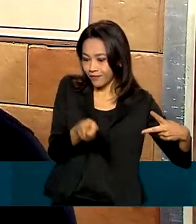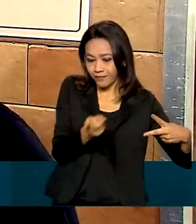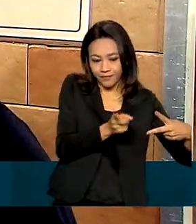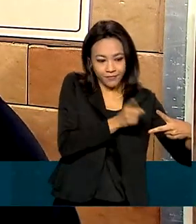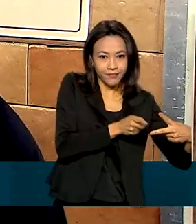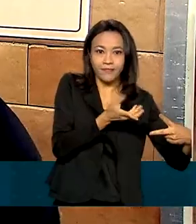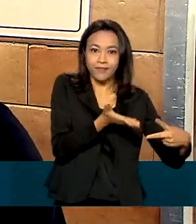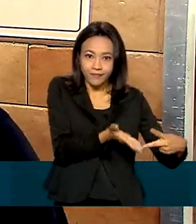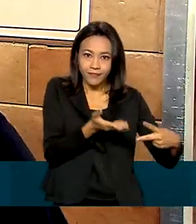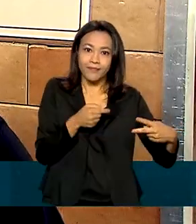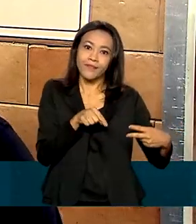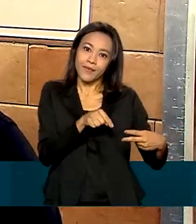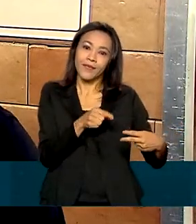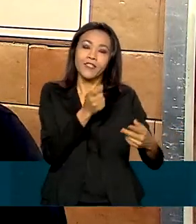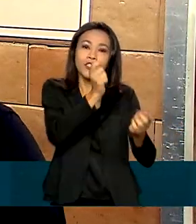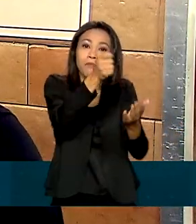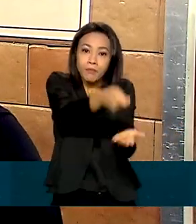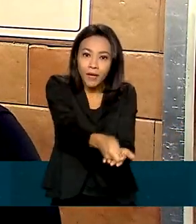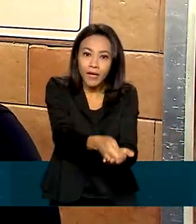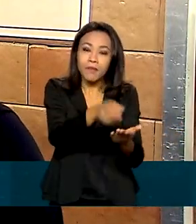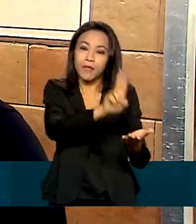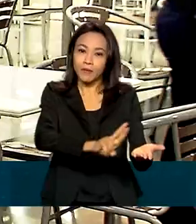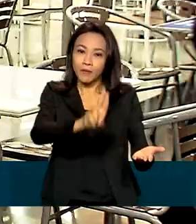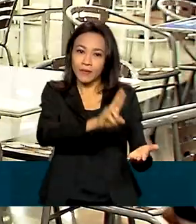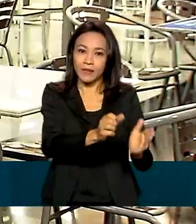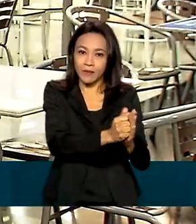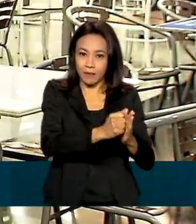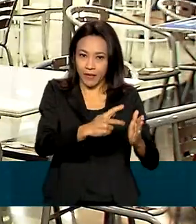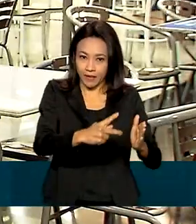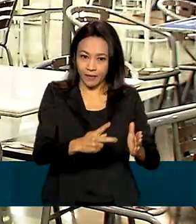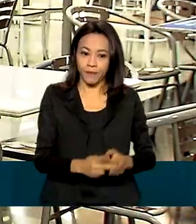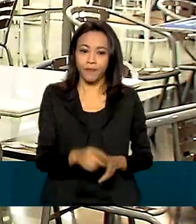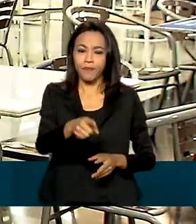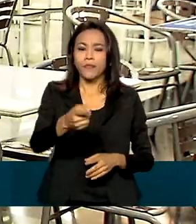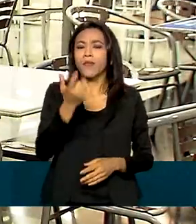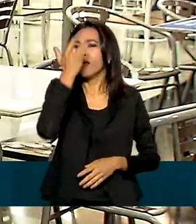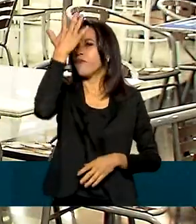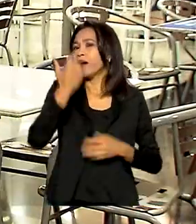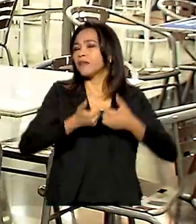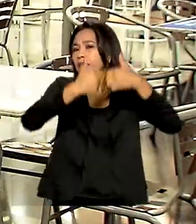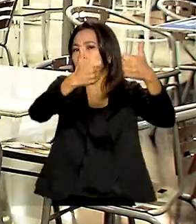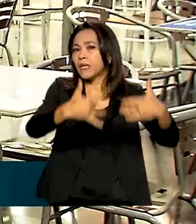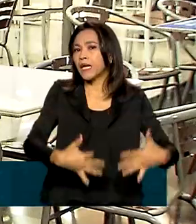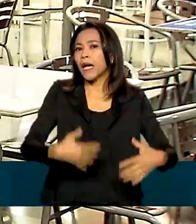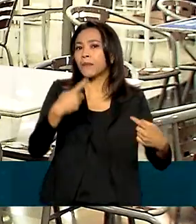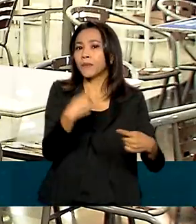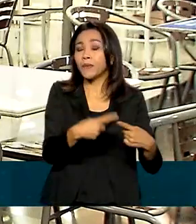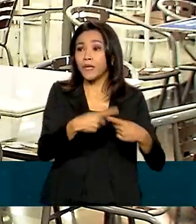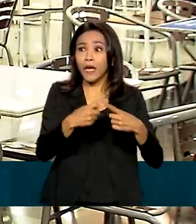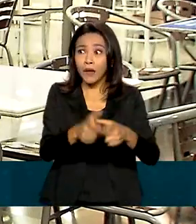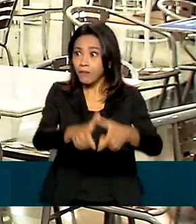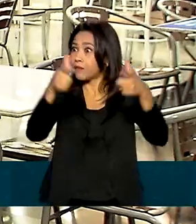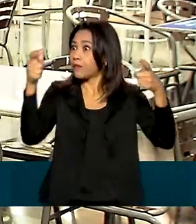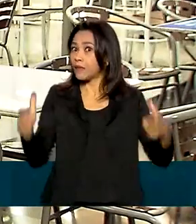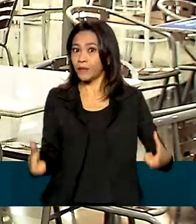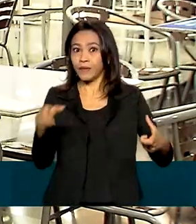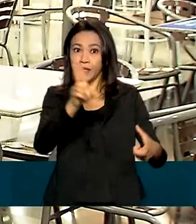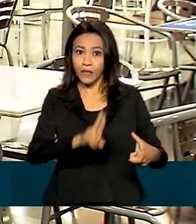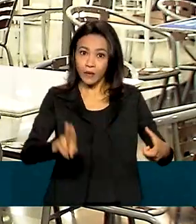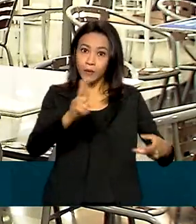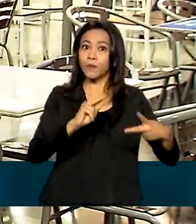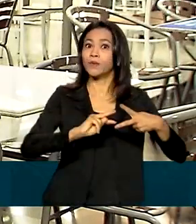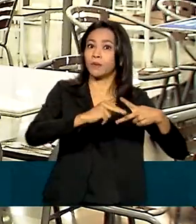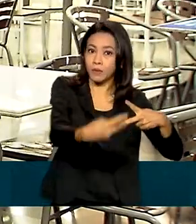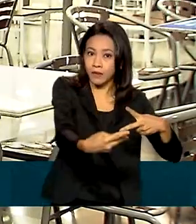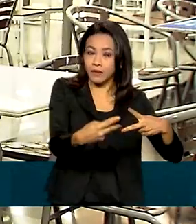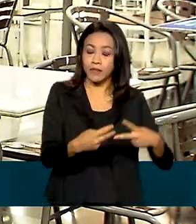moedas virtuais e essas formas de pagamento através de aplicativos. É fácil explicar porque o Pix caiu na graça de todos. Esse ano, por exemplo,